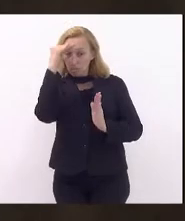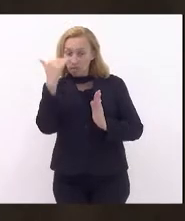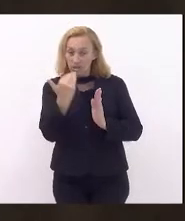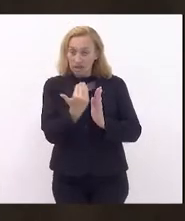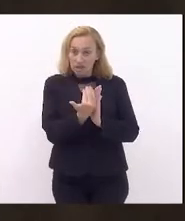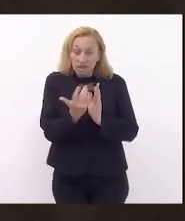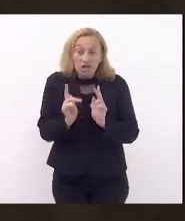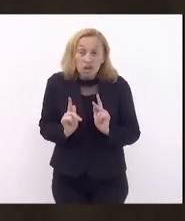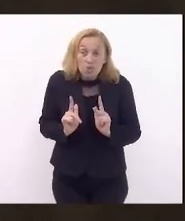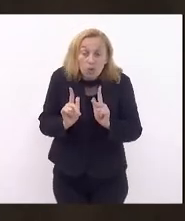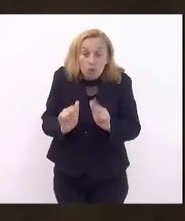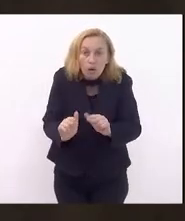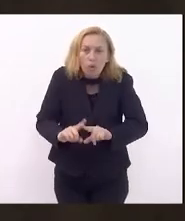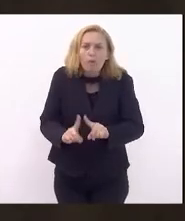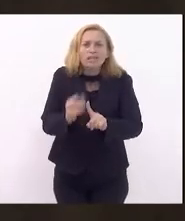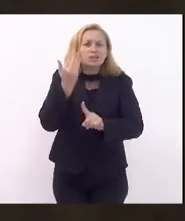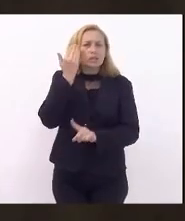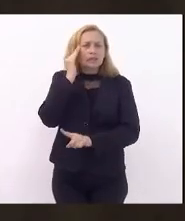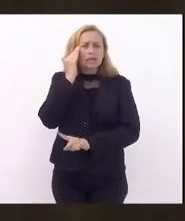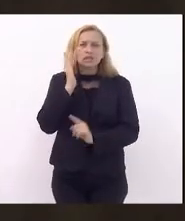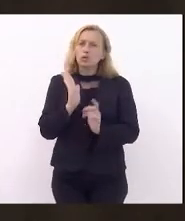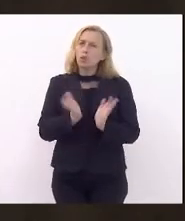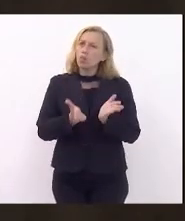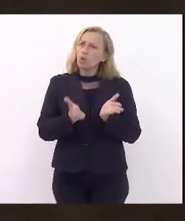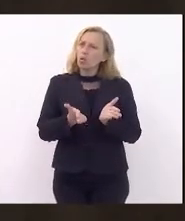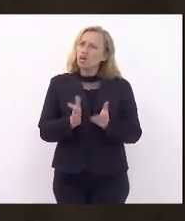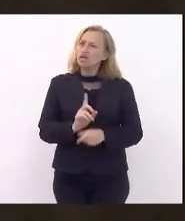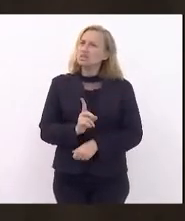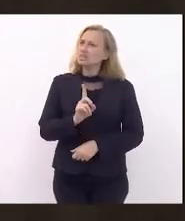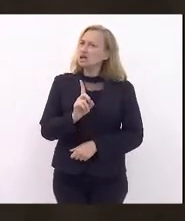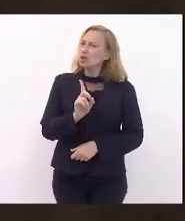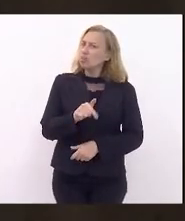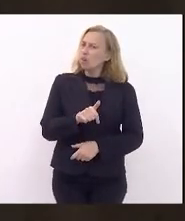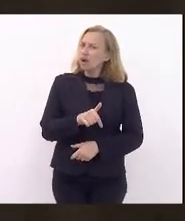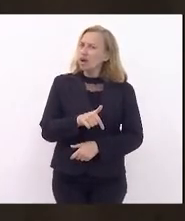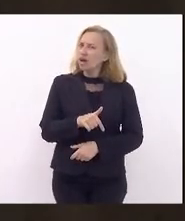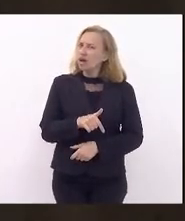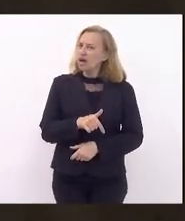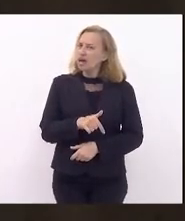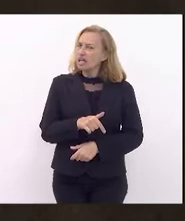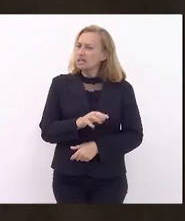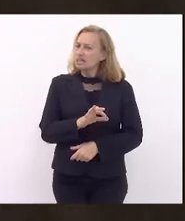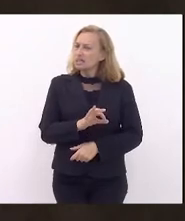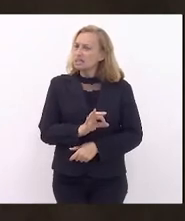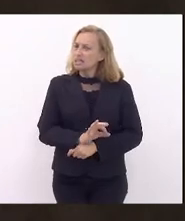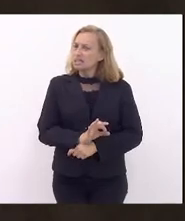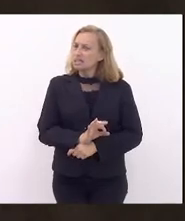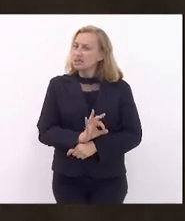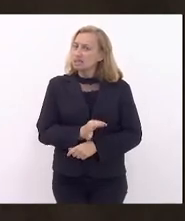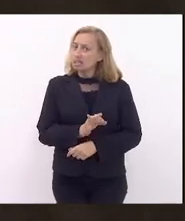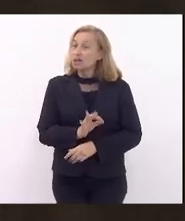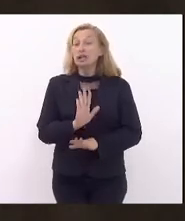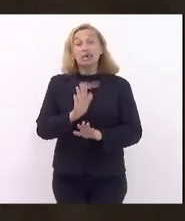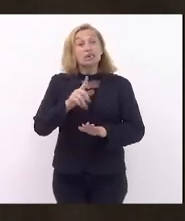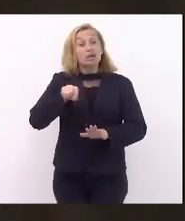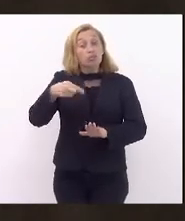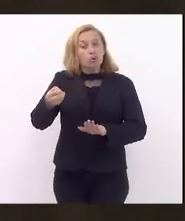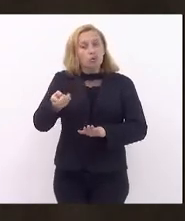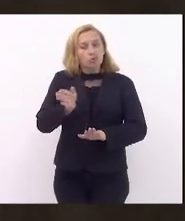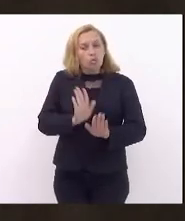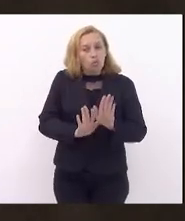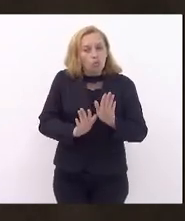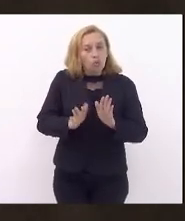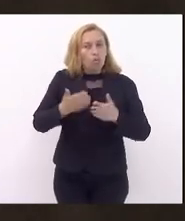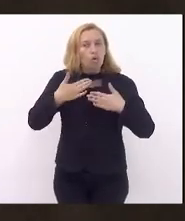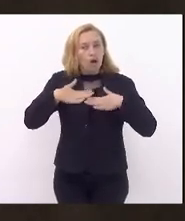Agora, eu entendo que não é factível, e depois vou com calma calcular esse